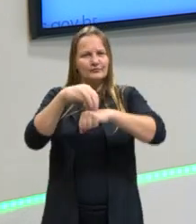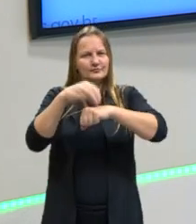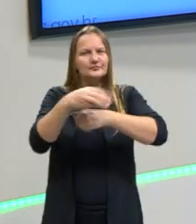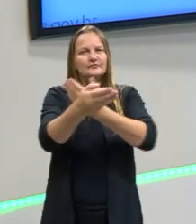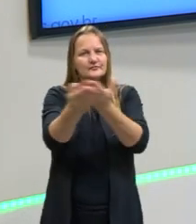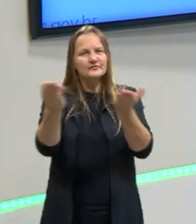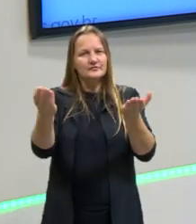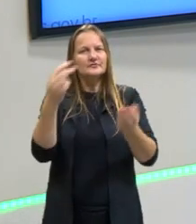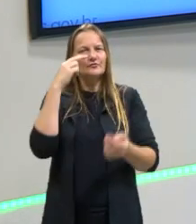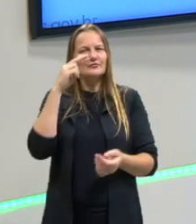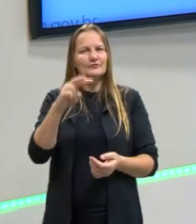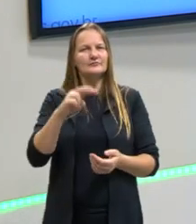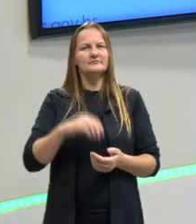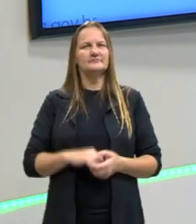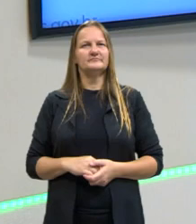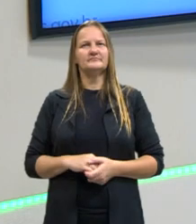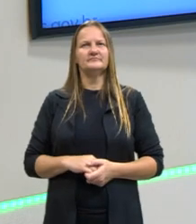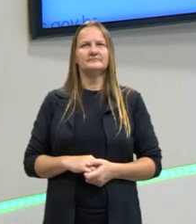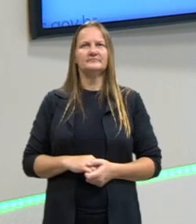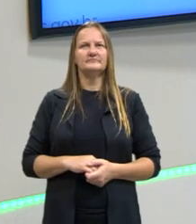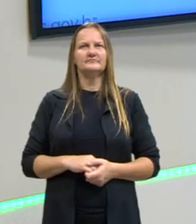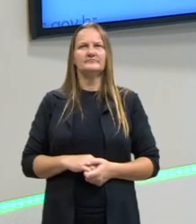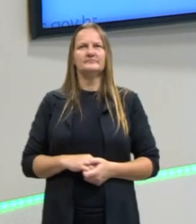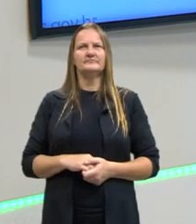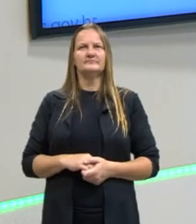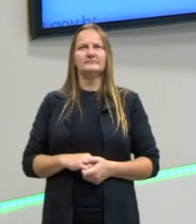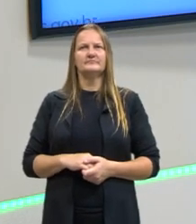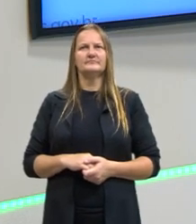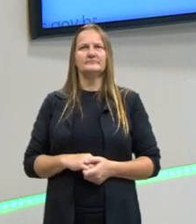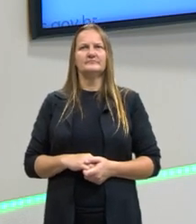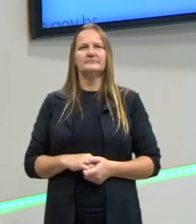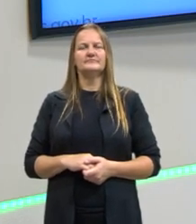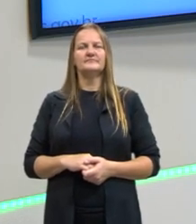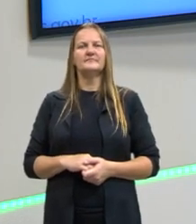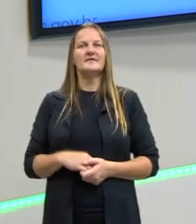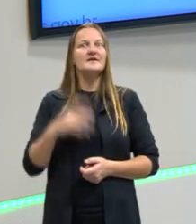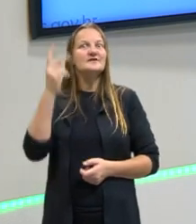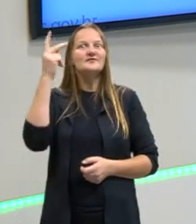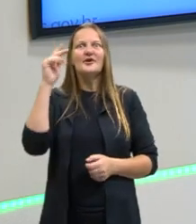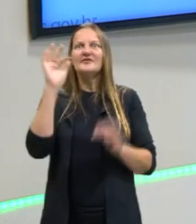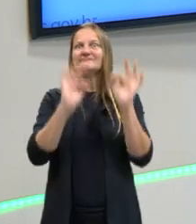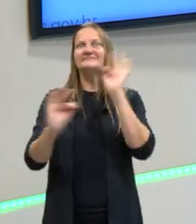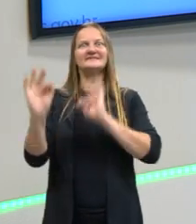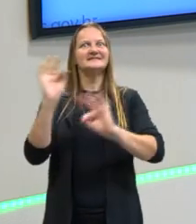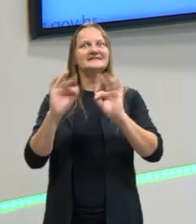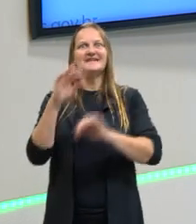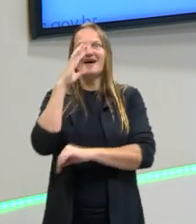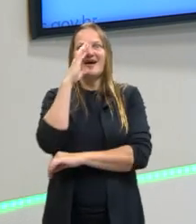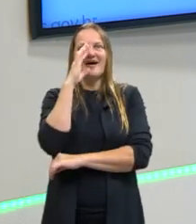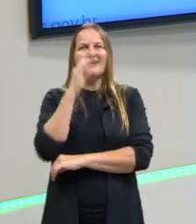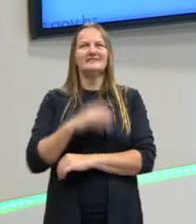também que vocês assistam a essa adaptação porque a história é fantástica e vocês vão se encantar pelo filme.